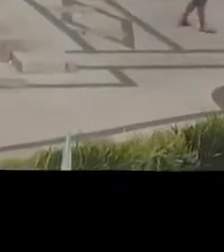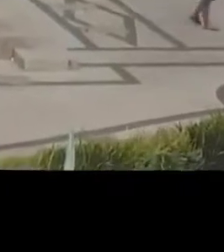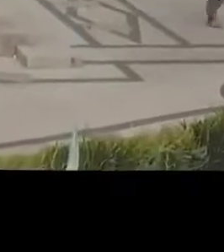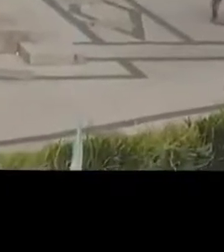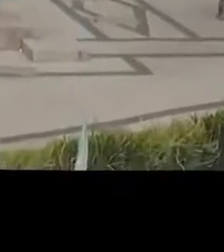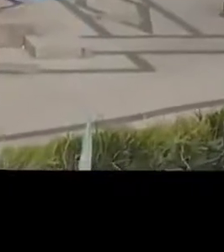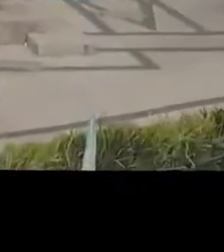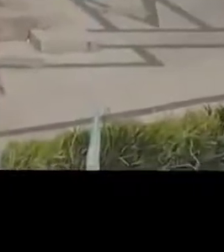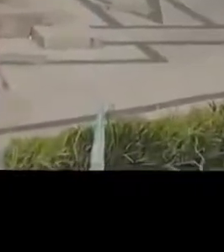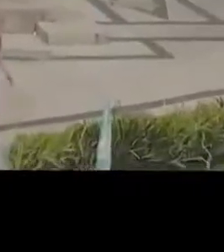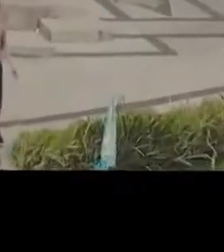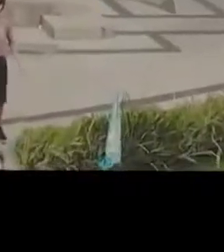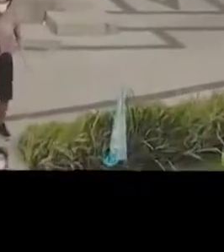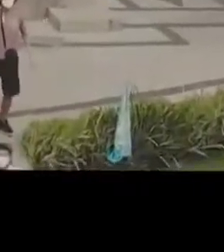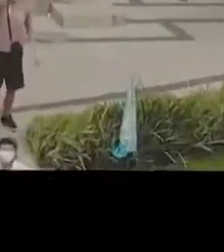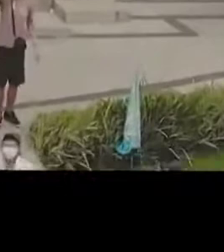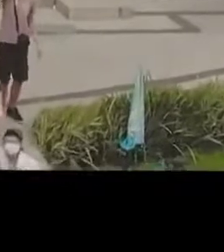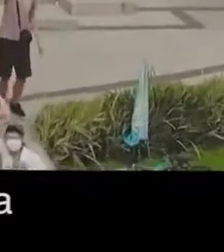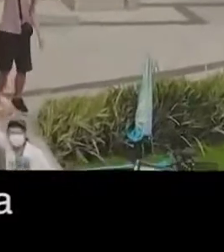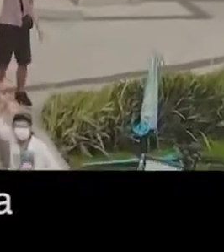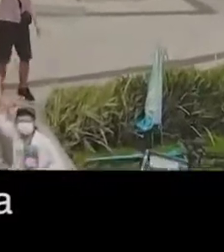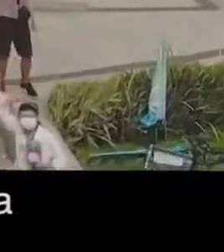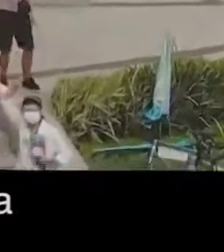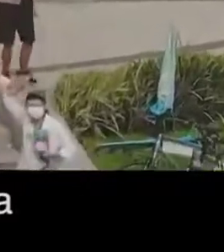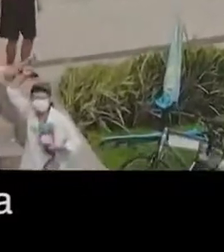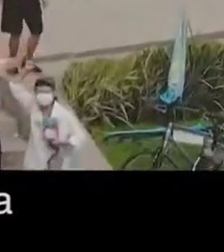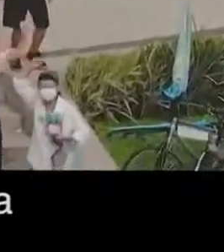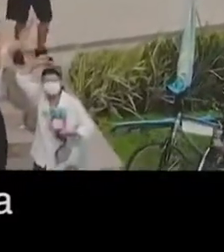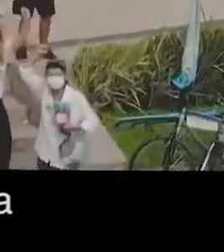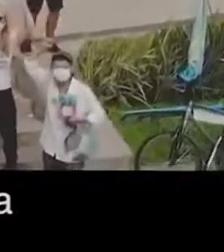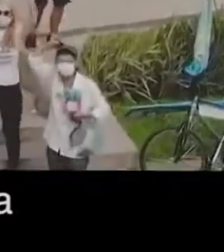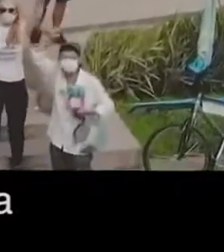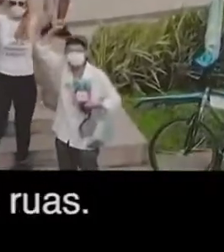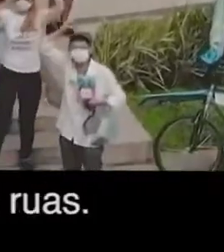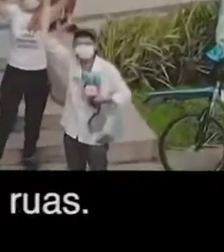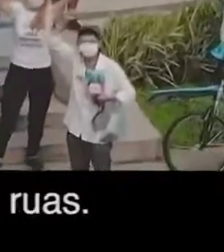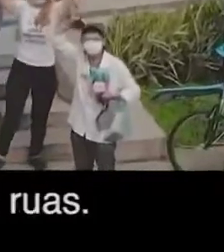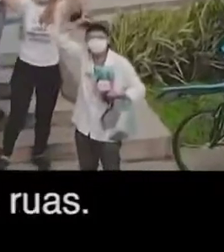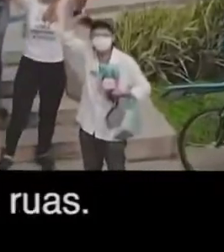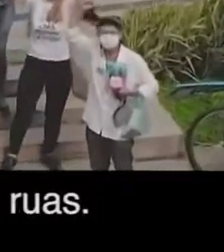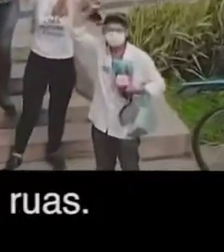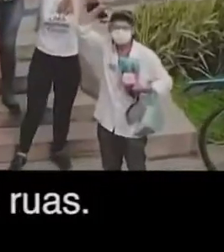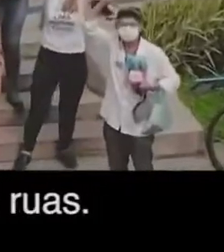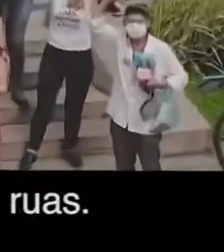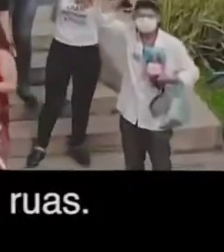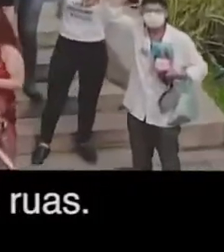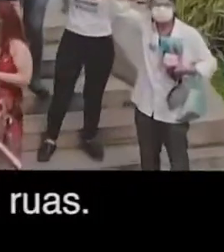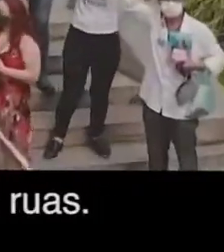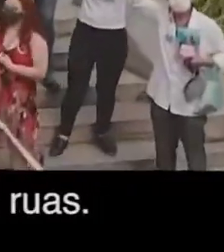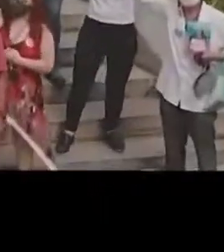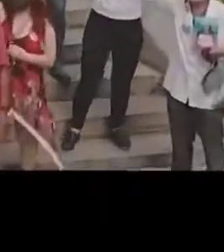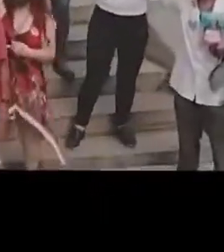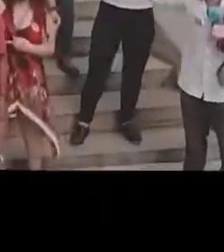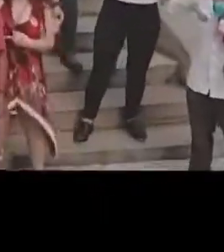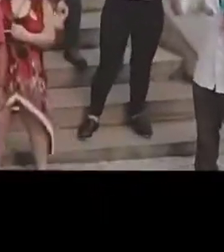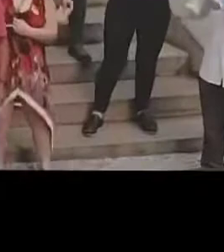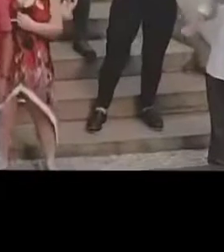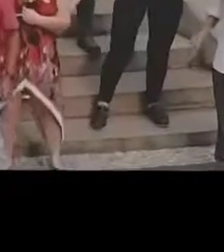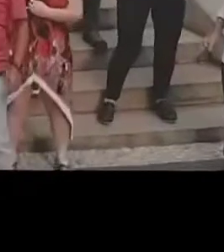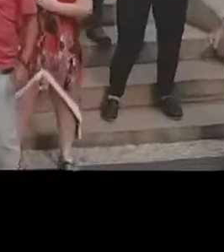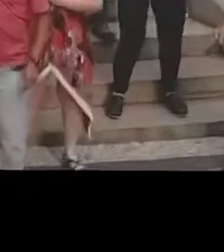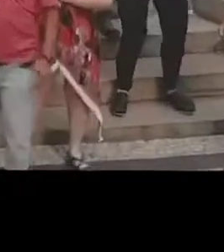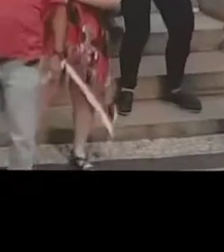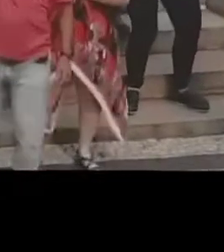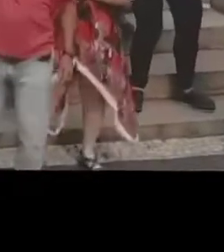Chegamos na reta final Dessa campanha tão bonita Agradecemos a população Santista Pelo carinho Que fomos recebidos Nas ruas Dia